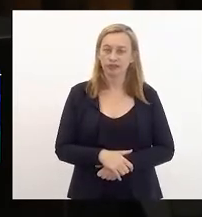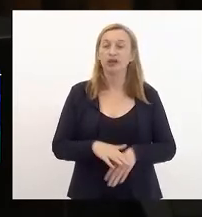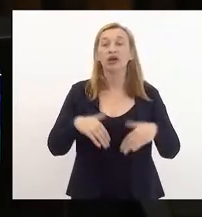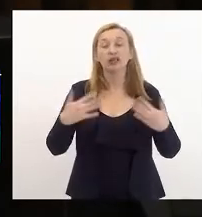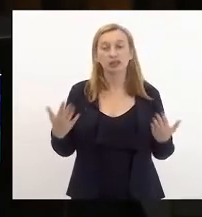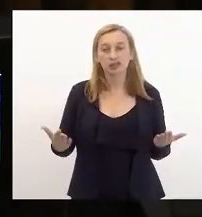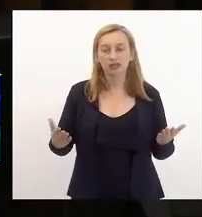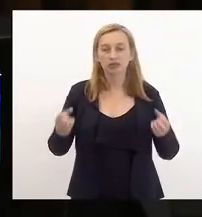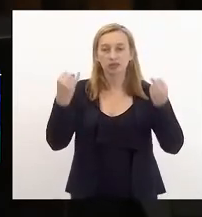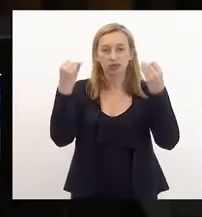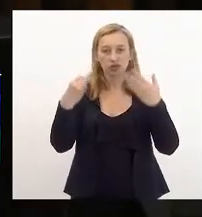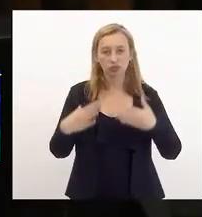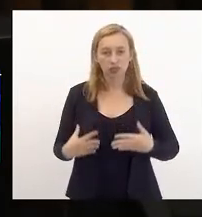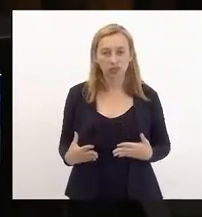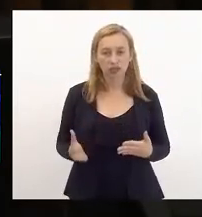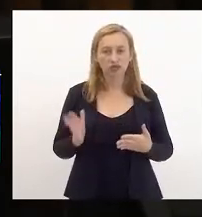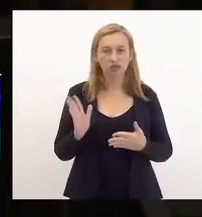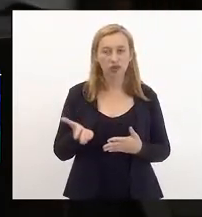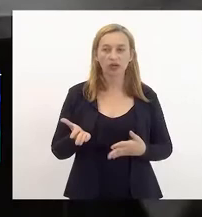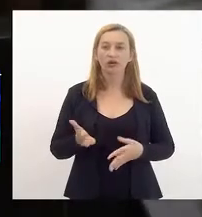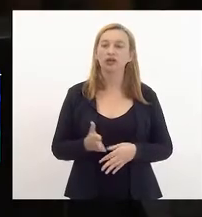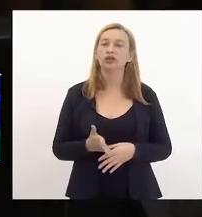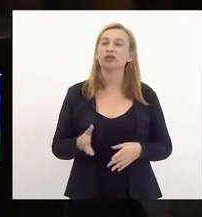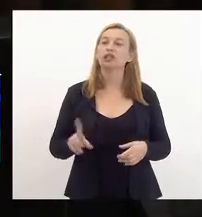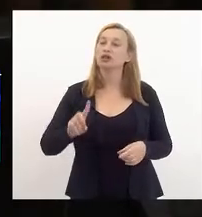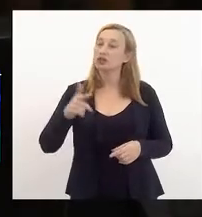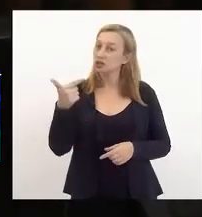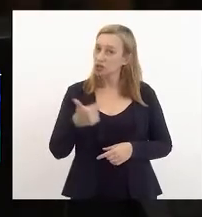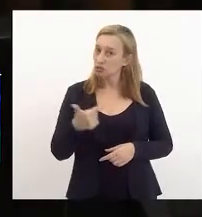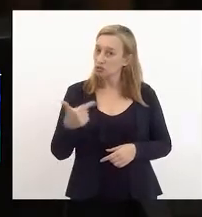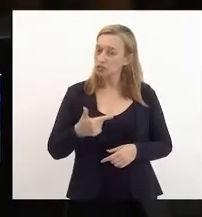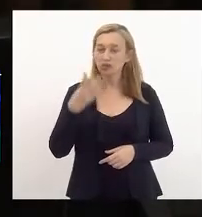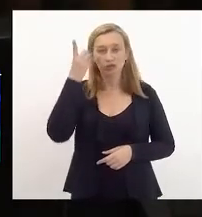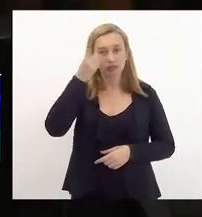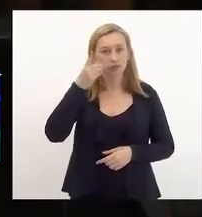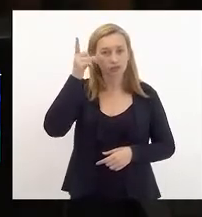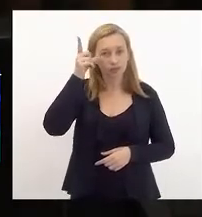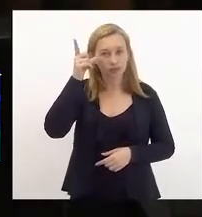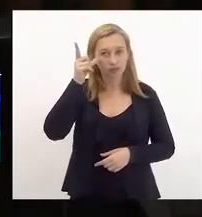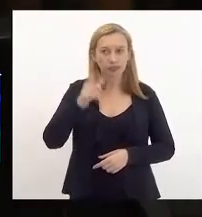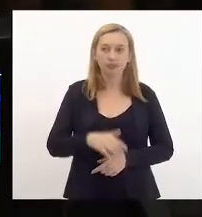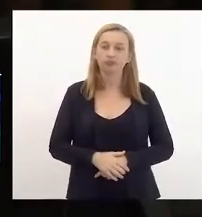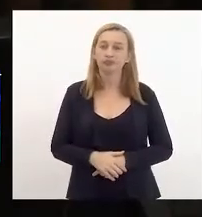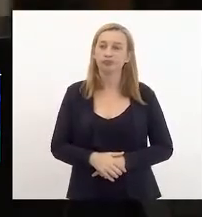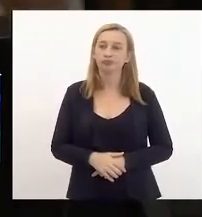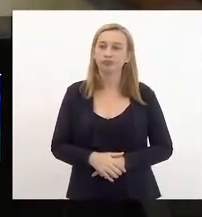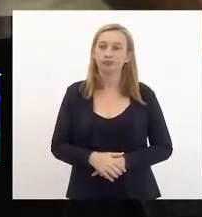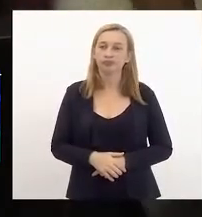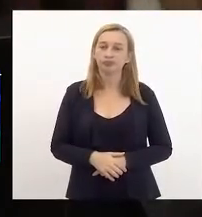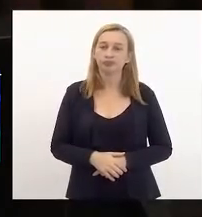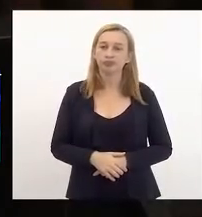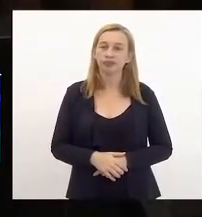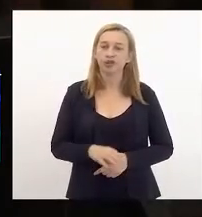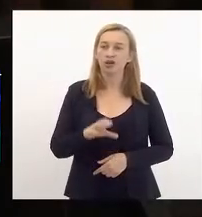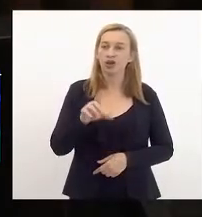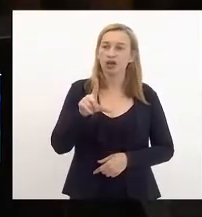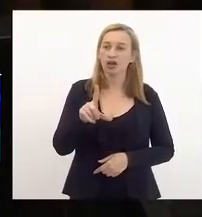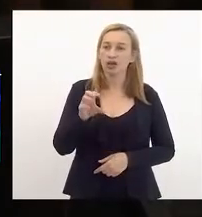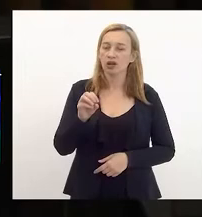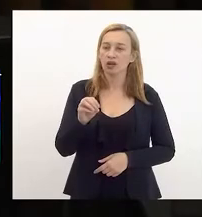dada essa explicação, também cabe uma segunda, deputada Lucinha. a LOA e o PPA